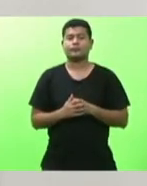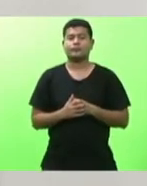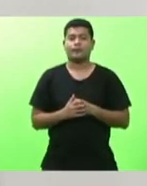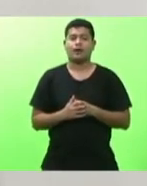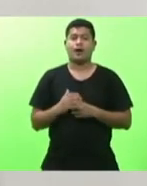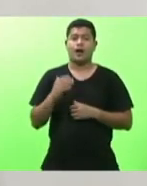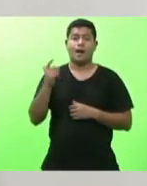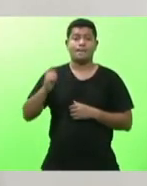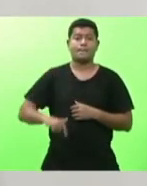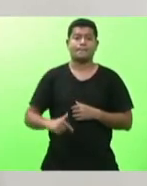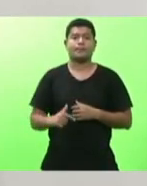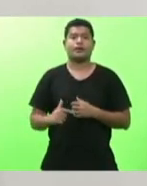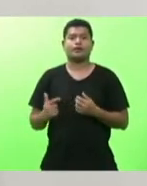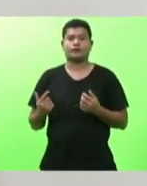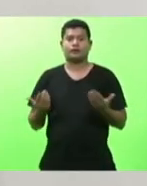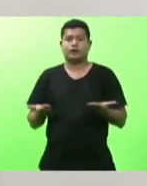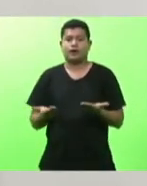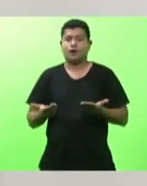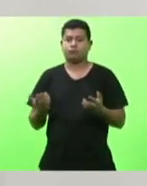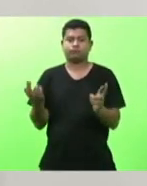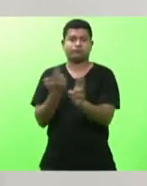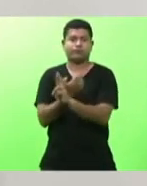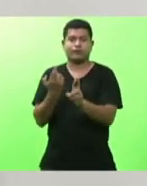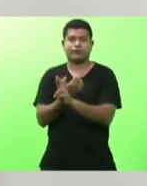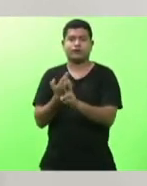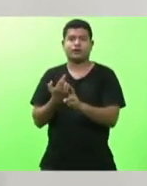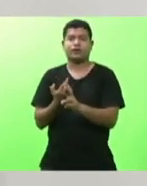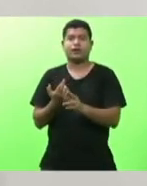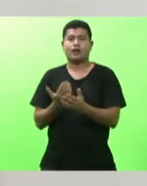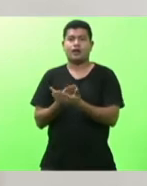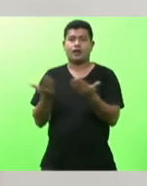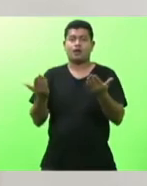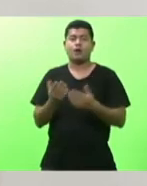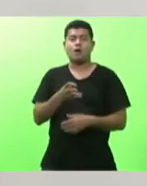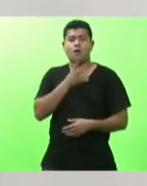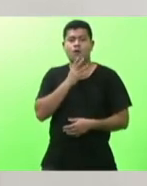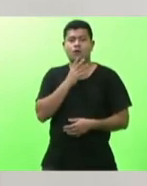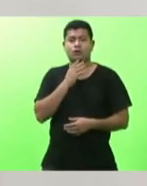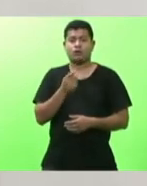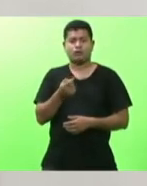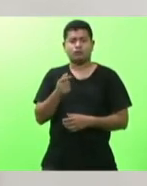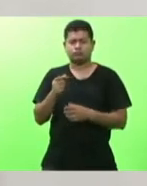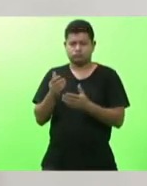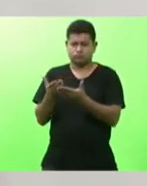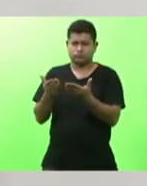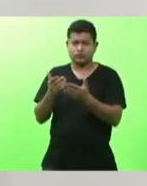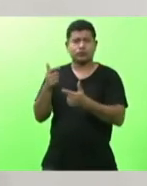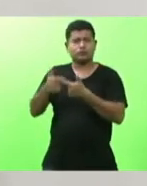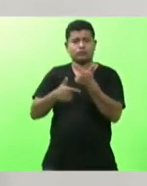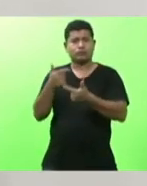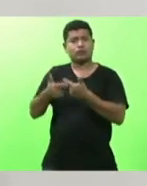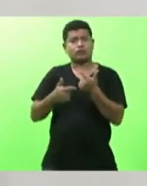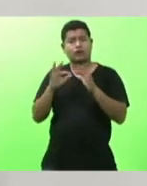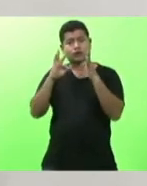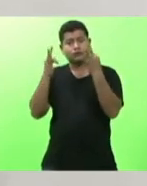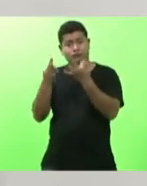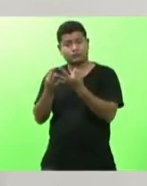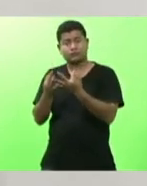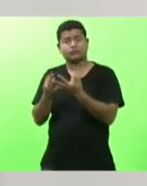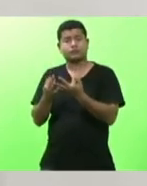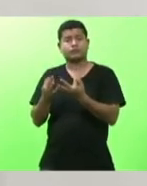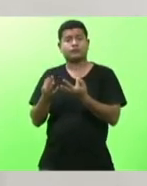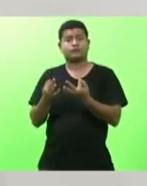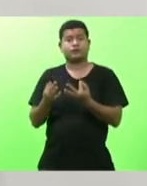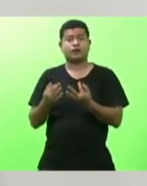gerações que estão vindo conhecer um pouco do trabalho dessas famílias que vieram de